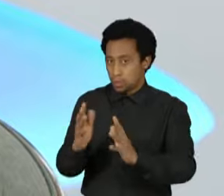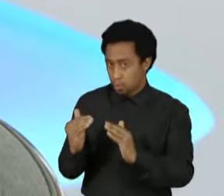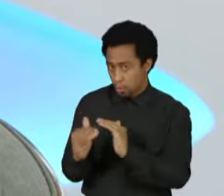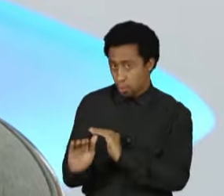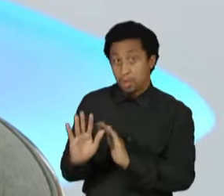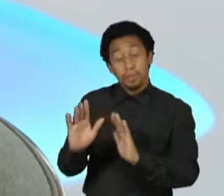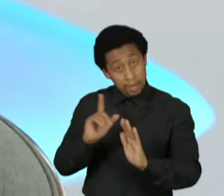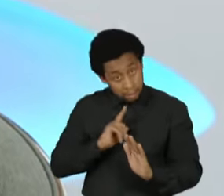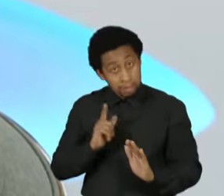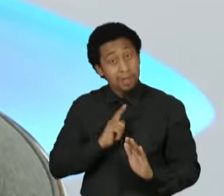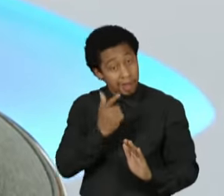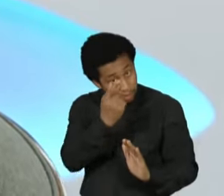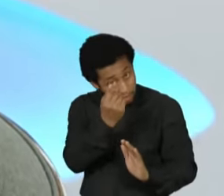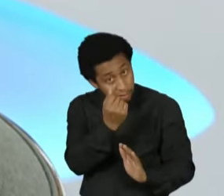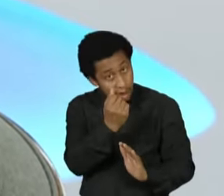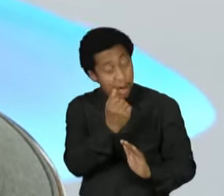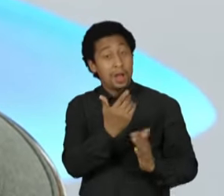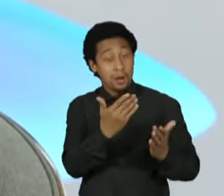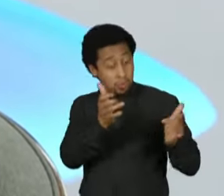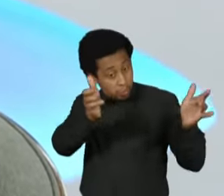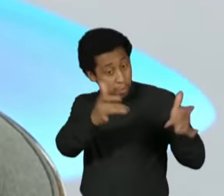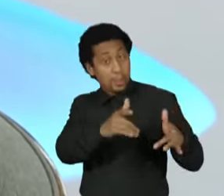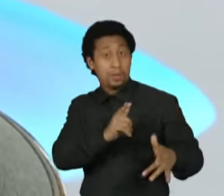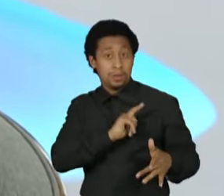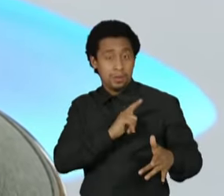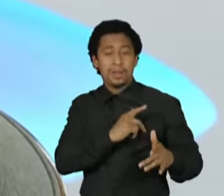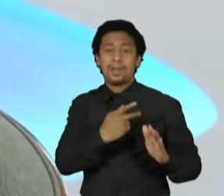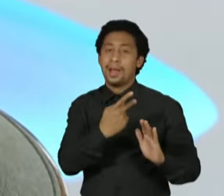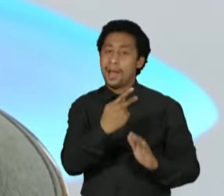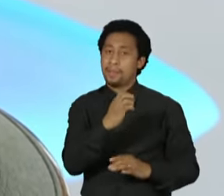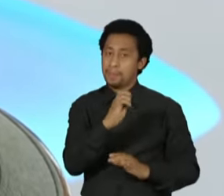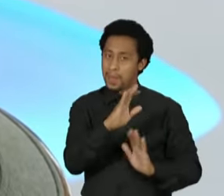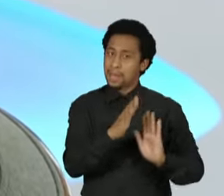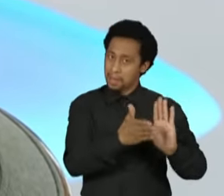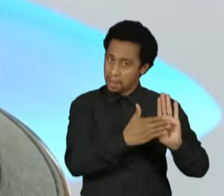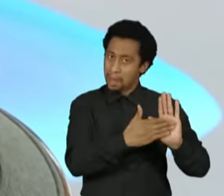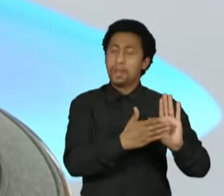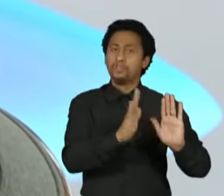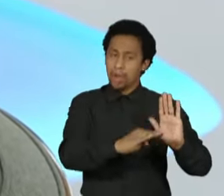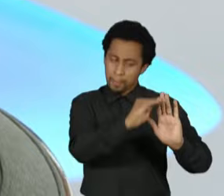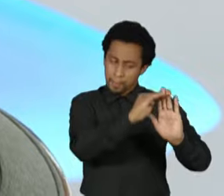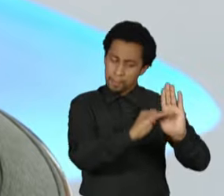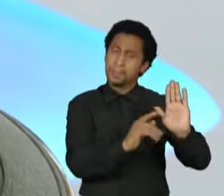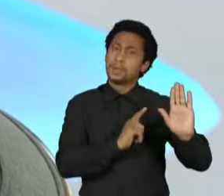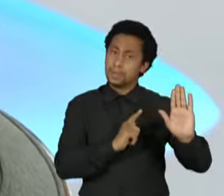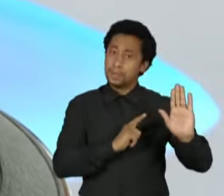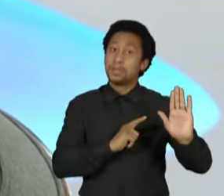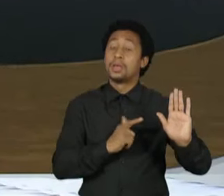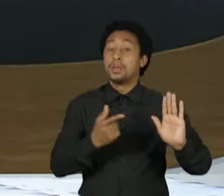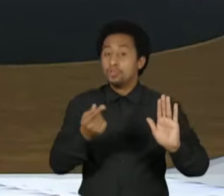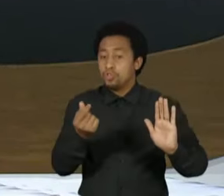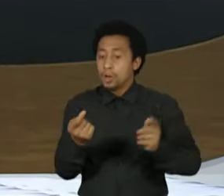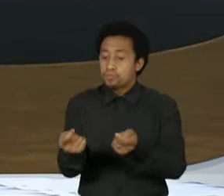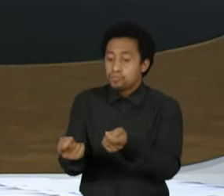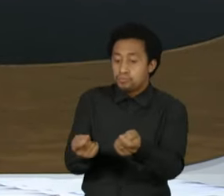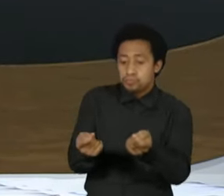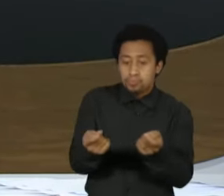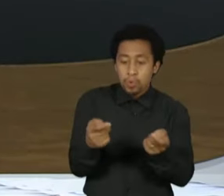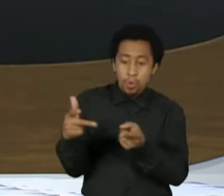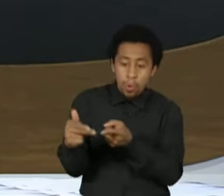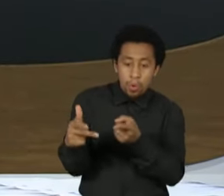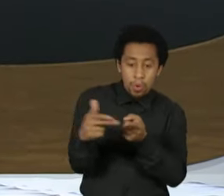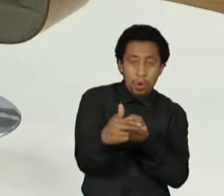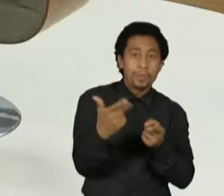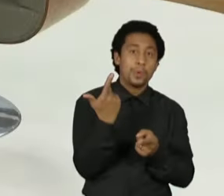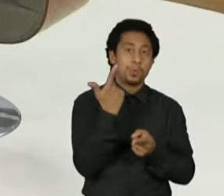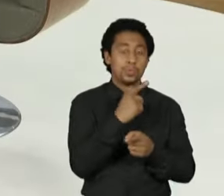ali e você pode, dentro daquele recheio, a própria PEC que nós aprovamos já exige isso, que a gente corte para chegar a 2% do PIB, o gasto tributário.